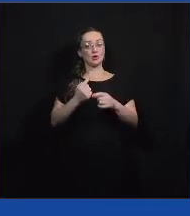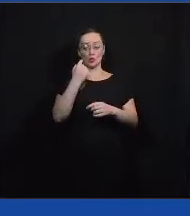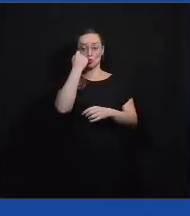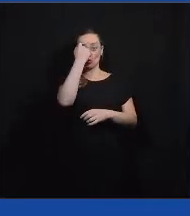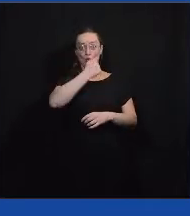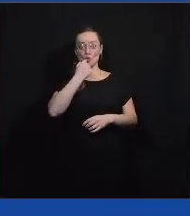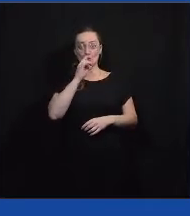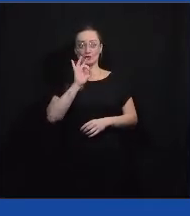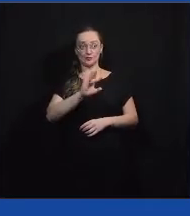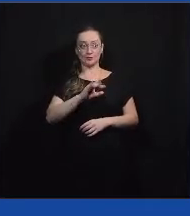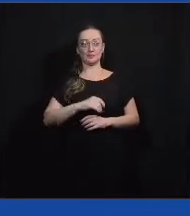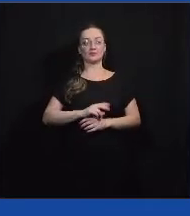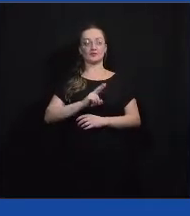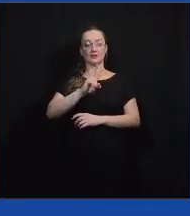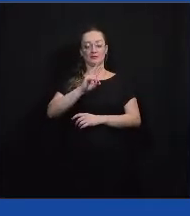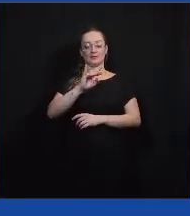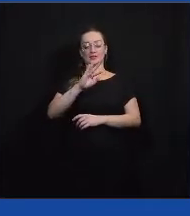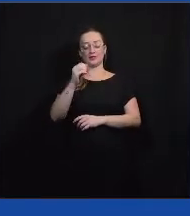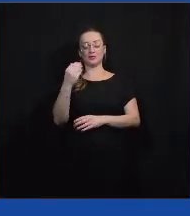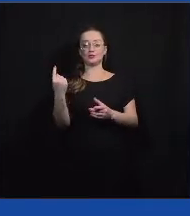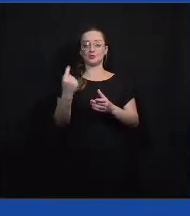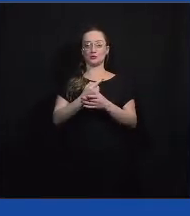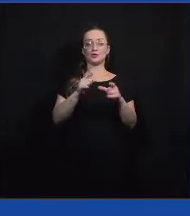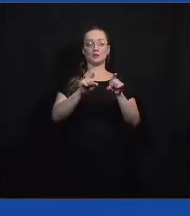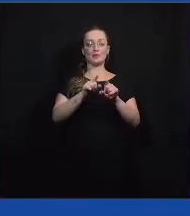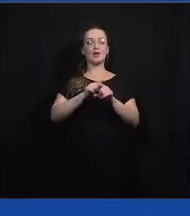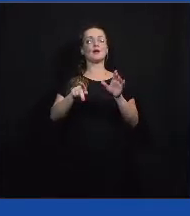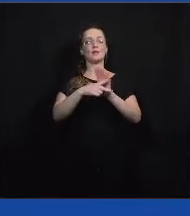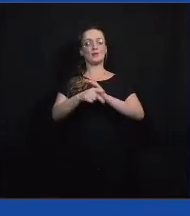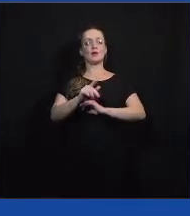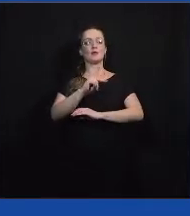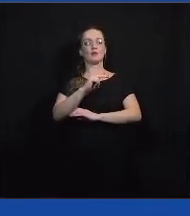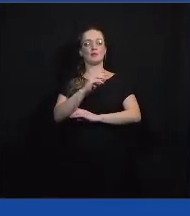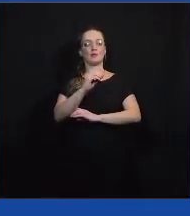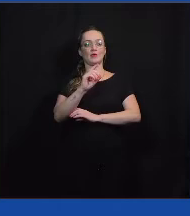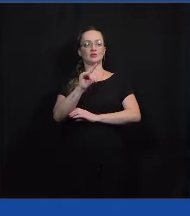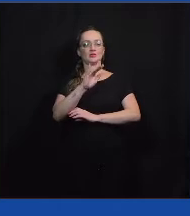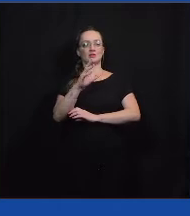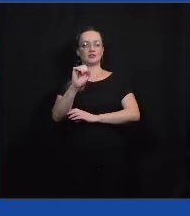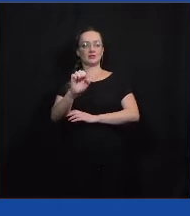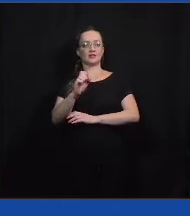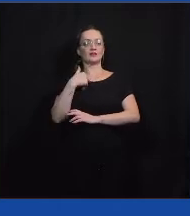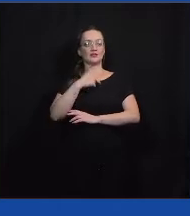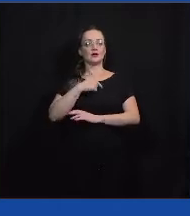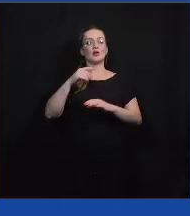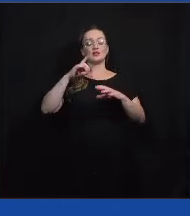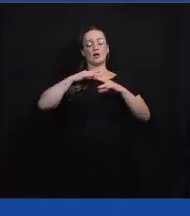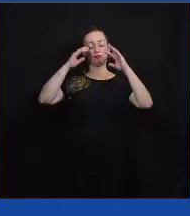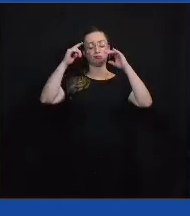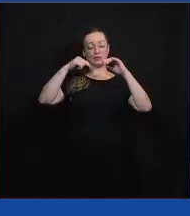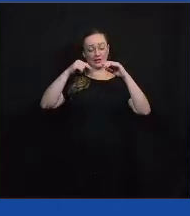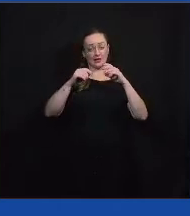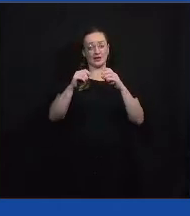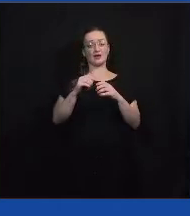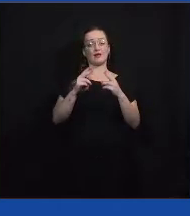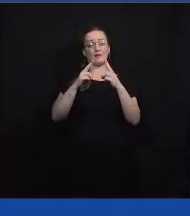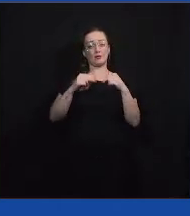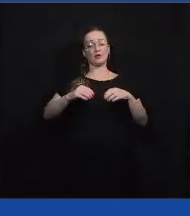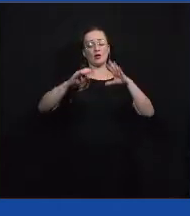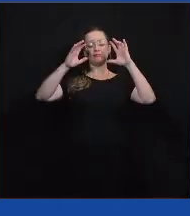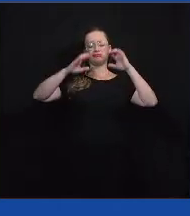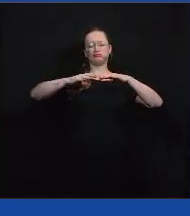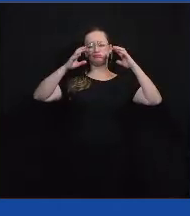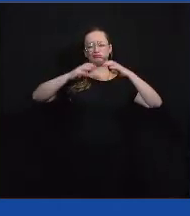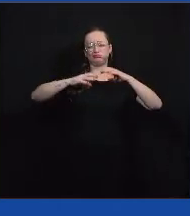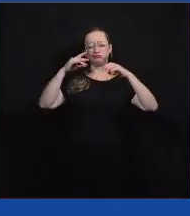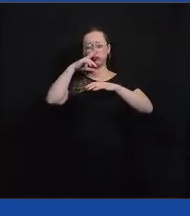O Vinícius também entrou, também é do Politise, a gente está com uma chuvarada aqui em Florianópolis, então pode ser que o sinal esteja oscilando um pouquinho,